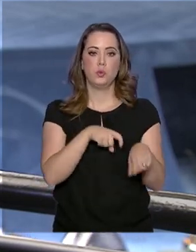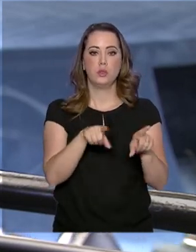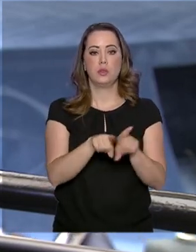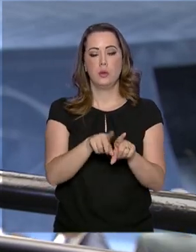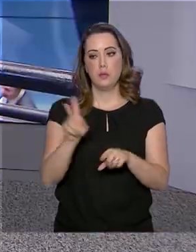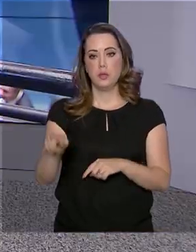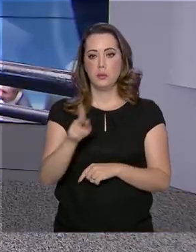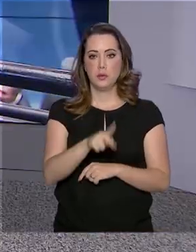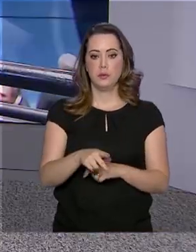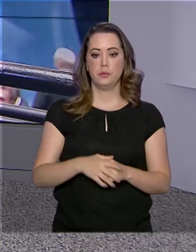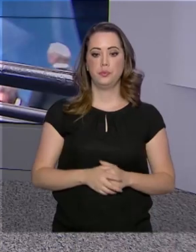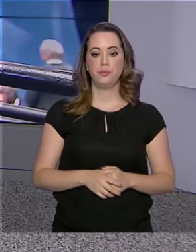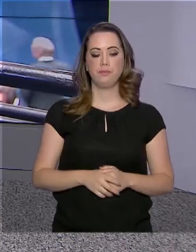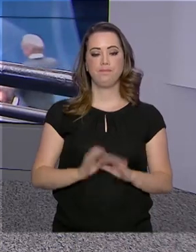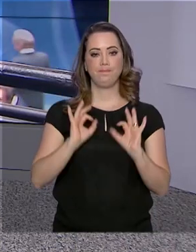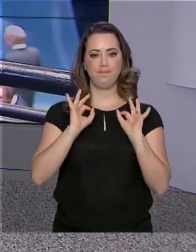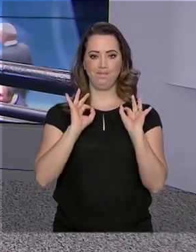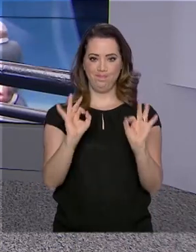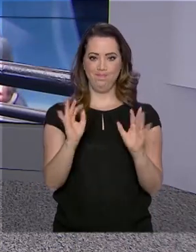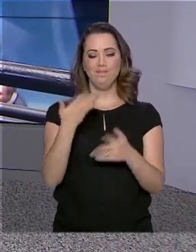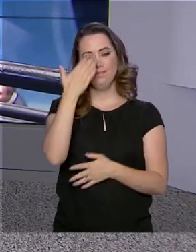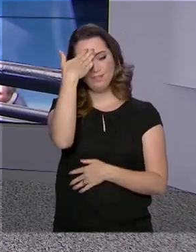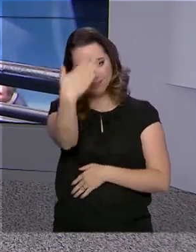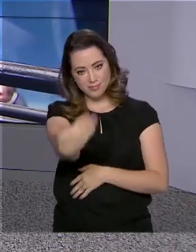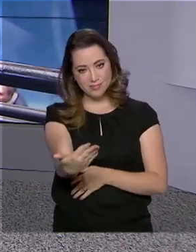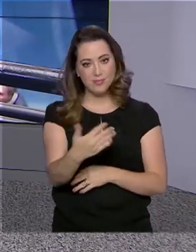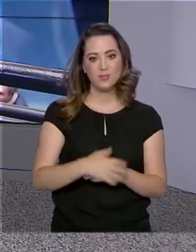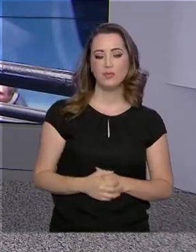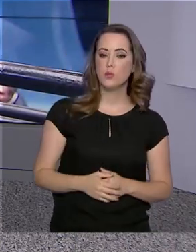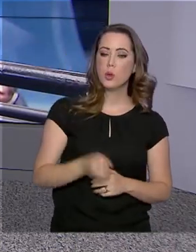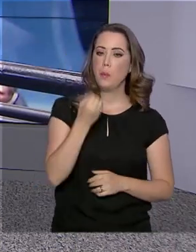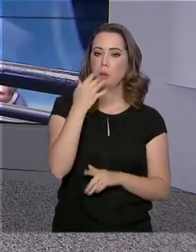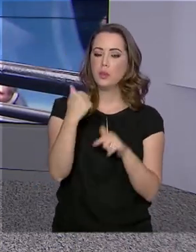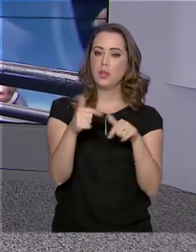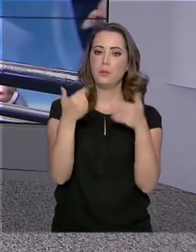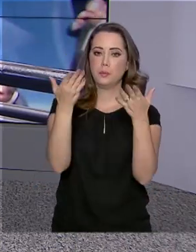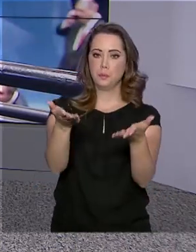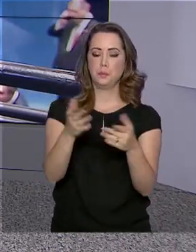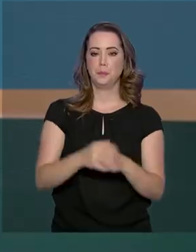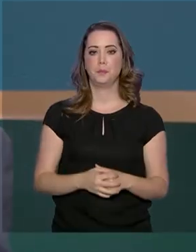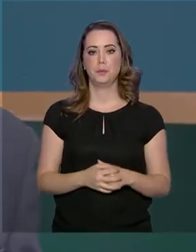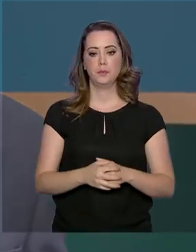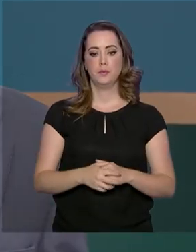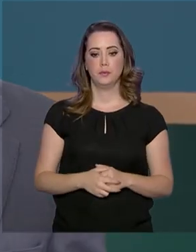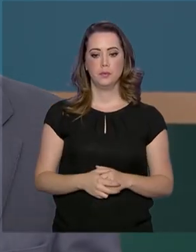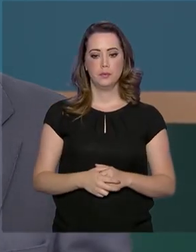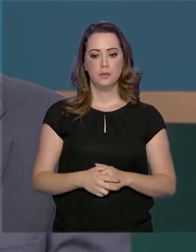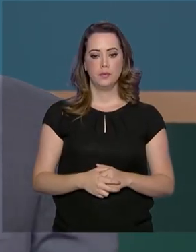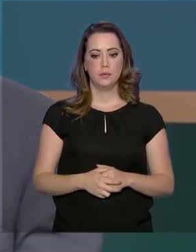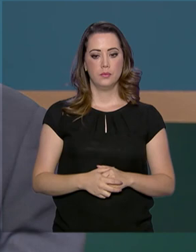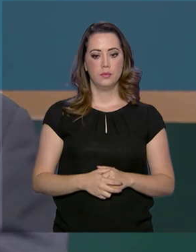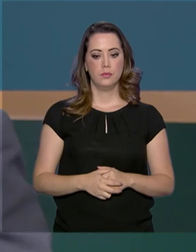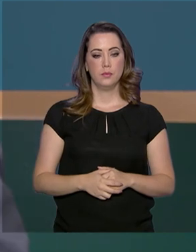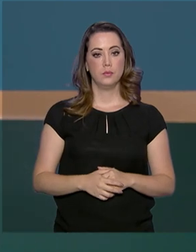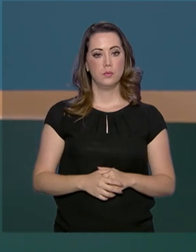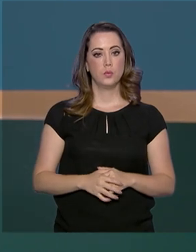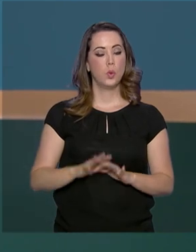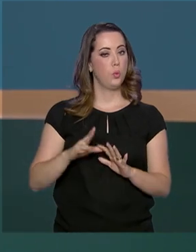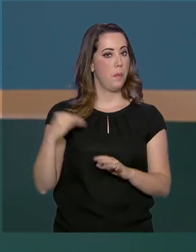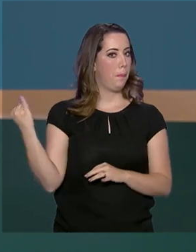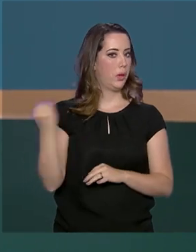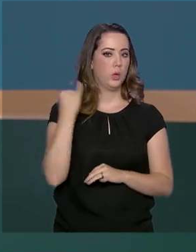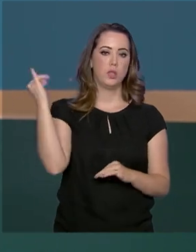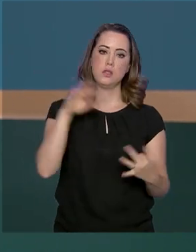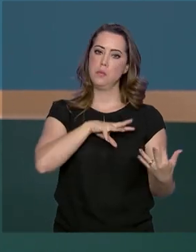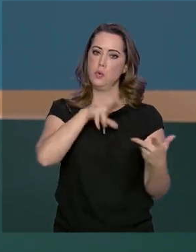professores. Roberto. Está certo, Mariana. Muito obrigado pelas informações. Bom trabalho aí para você. Referência mundial em